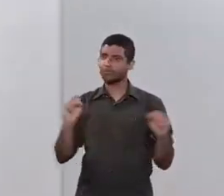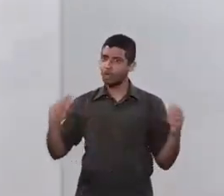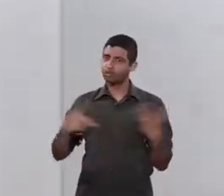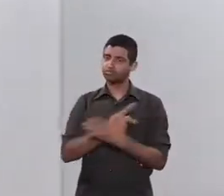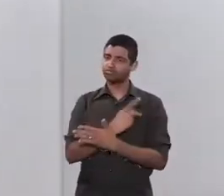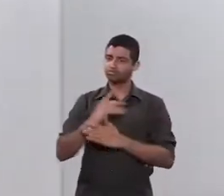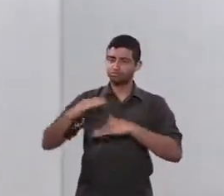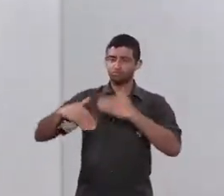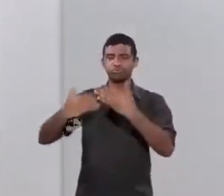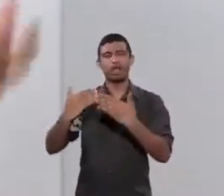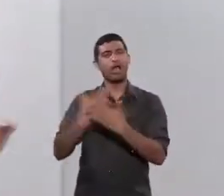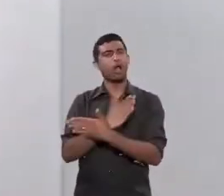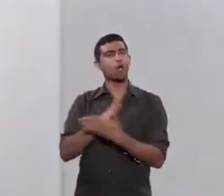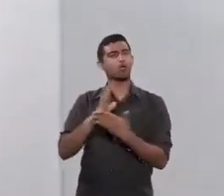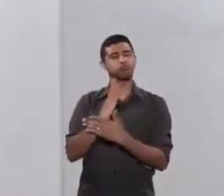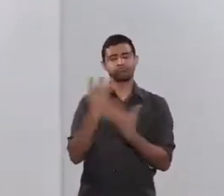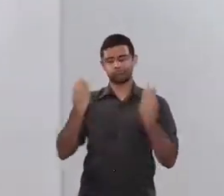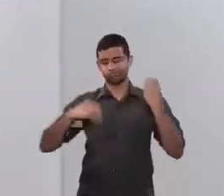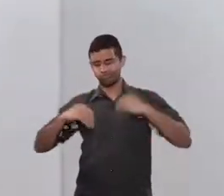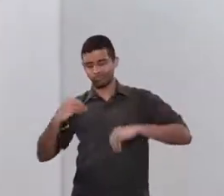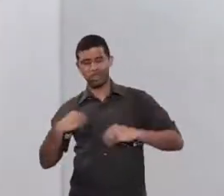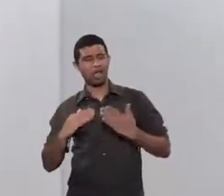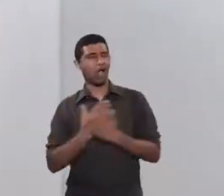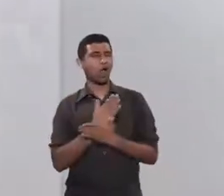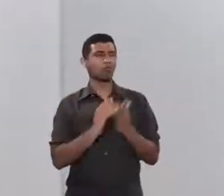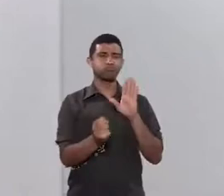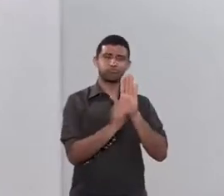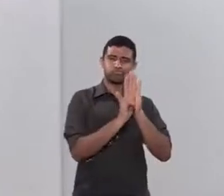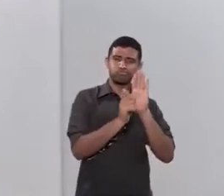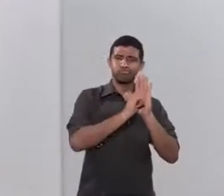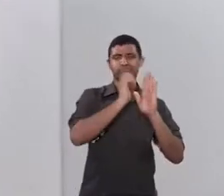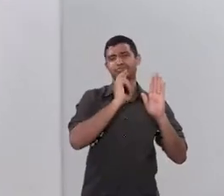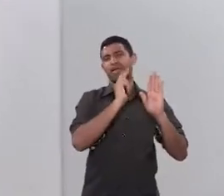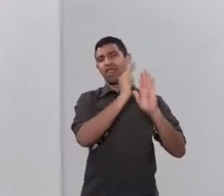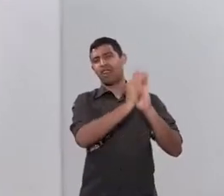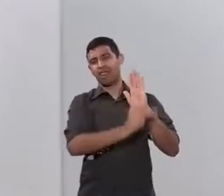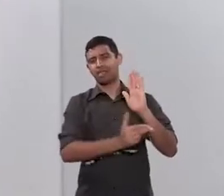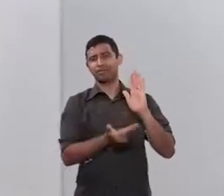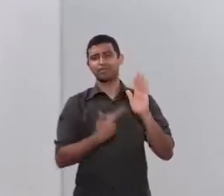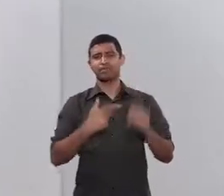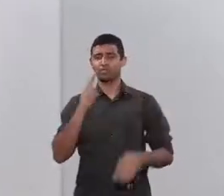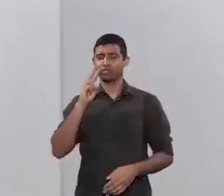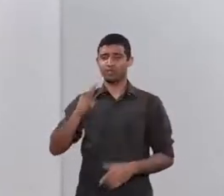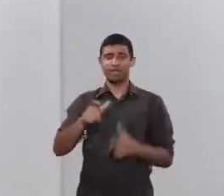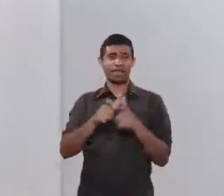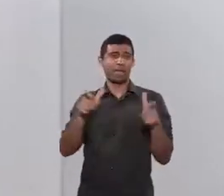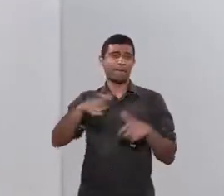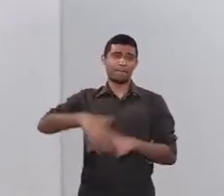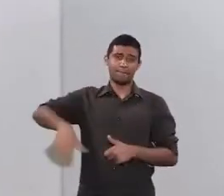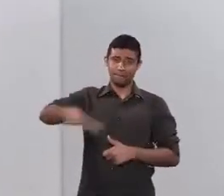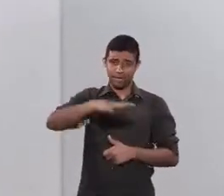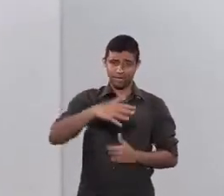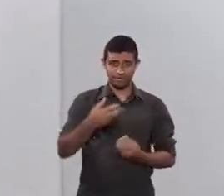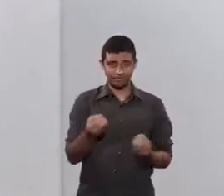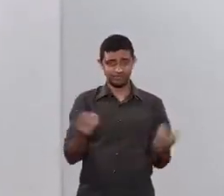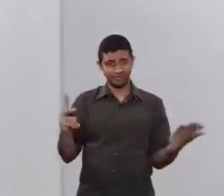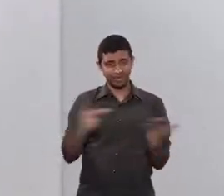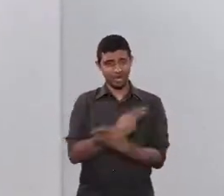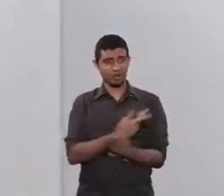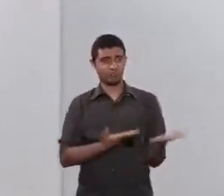vai tomar um caminho. Algumas podem deprimir, outras vão usar drogas. Agora, o que a gente vê na grande maioria dessas